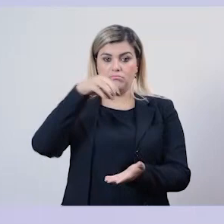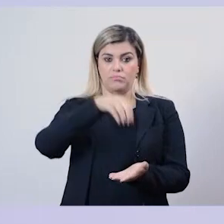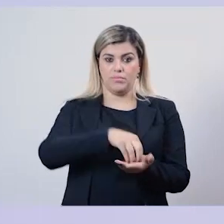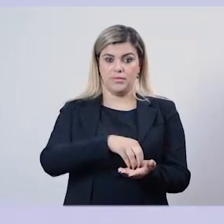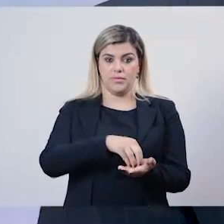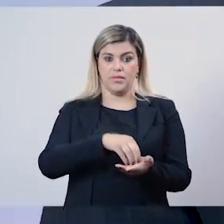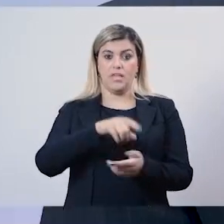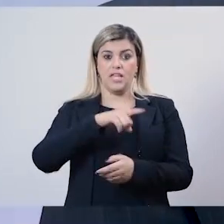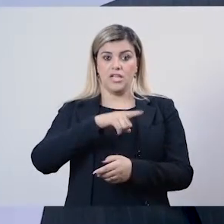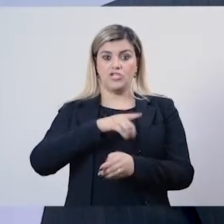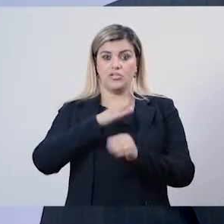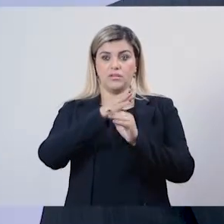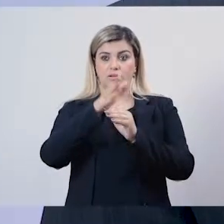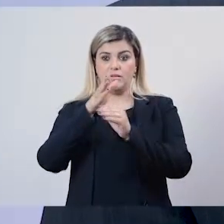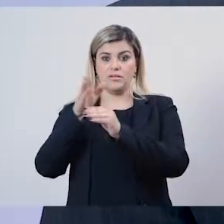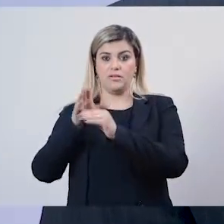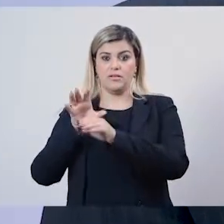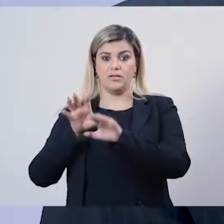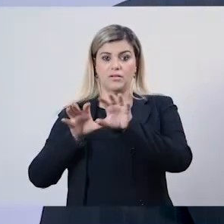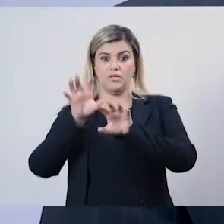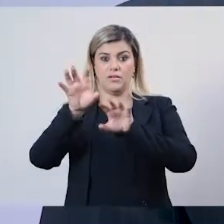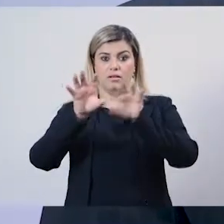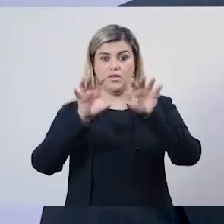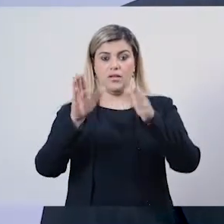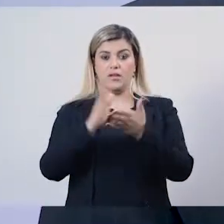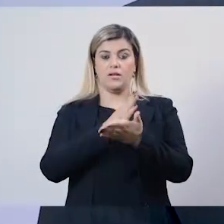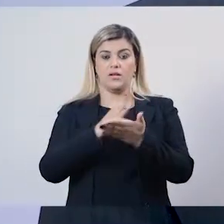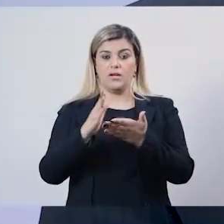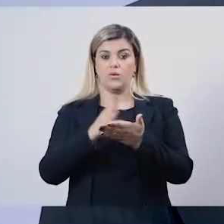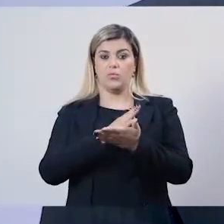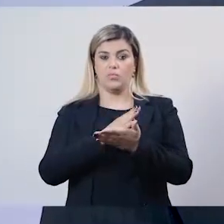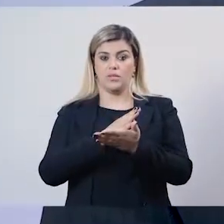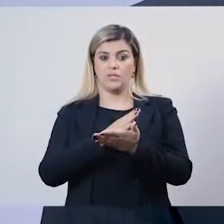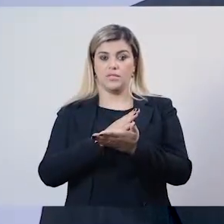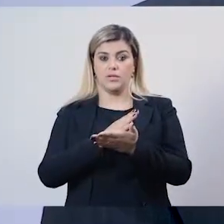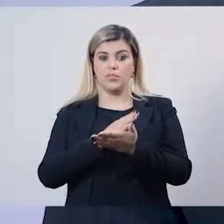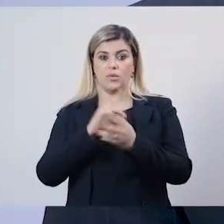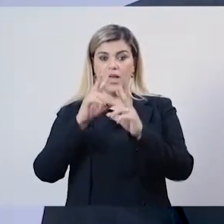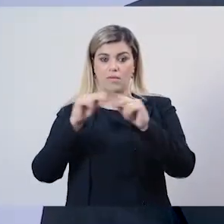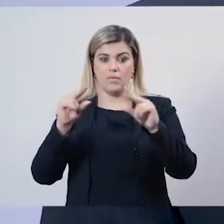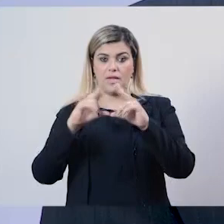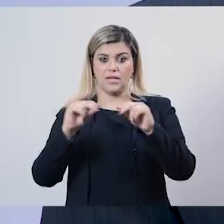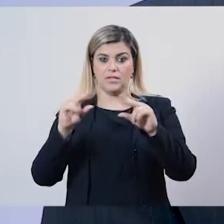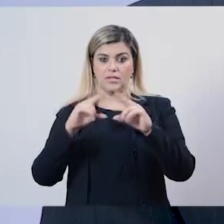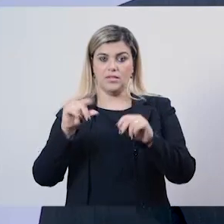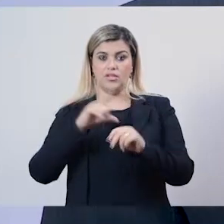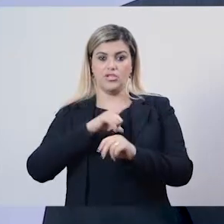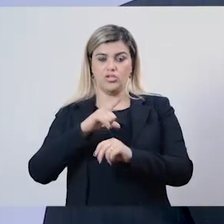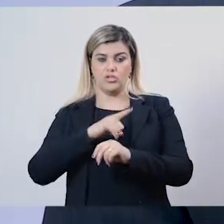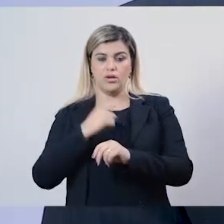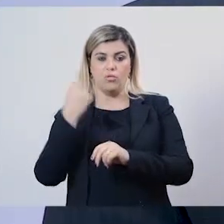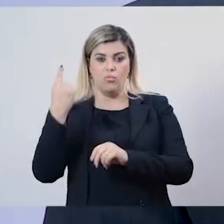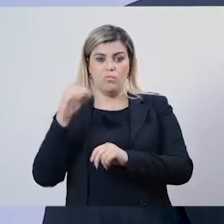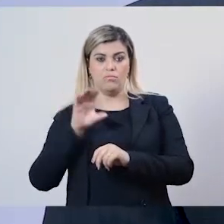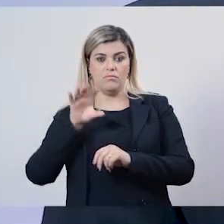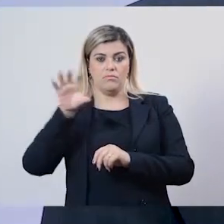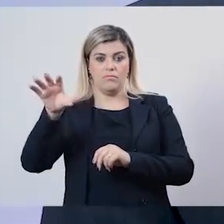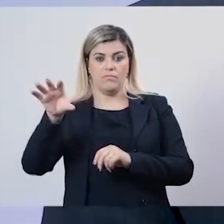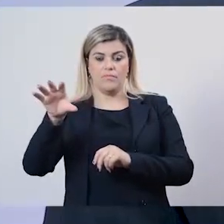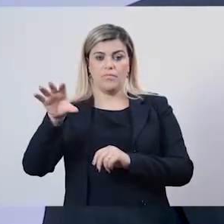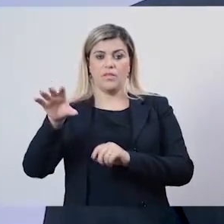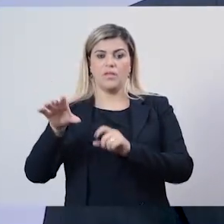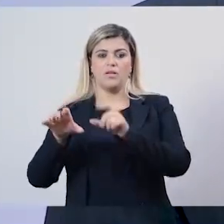nesses estados ou não? Algumas regionais, uma regional em Brasília e outras pequenas, fomos